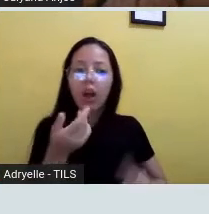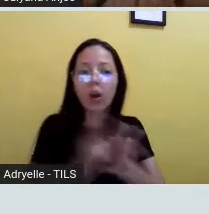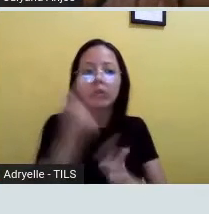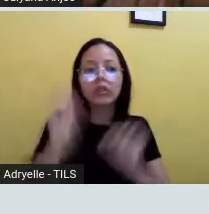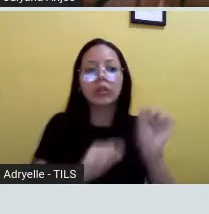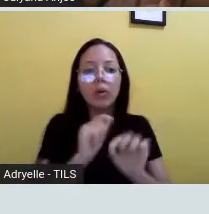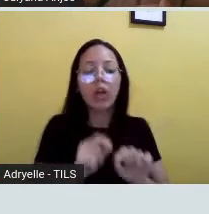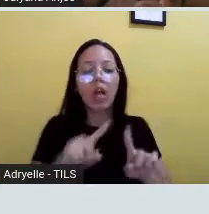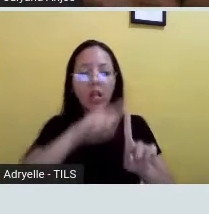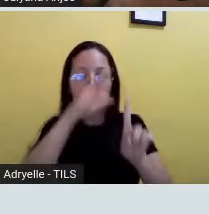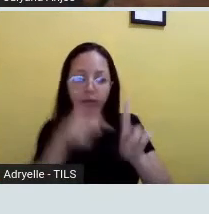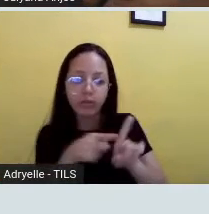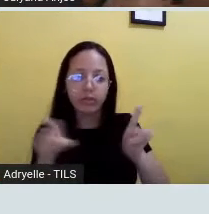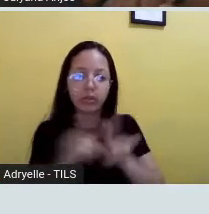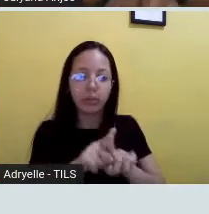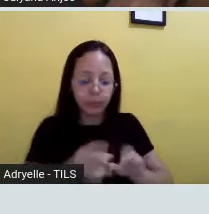gravidez.